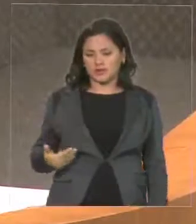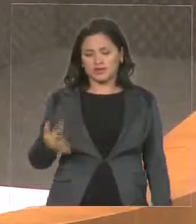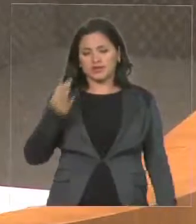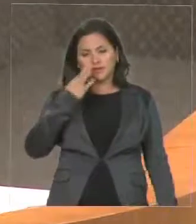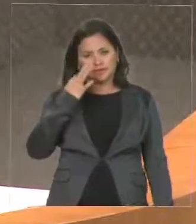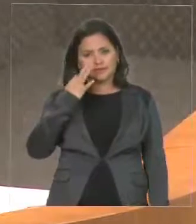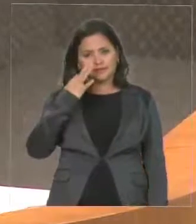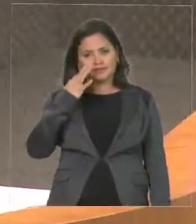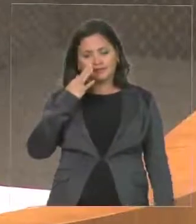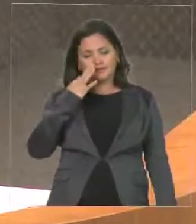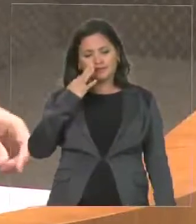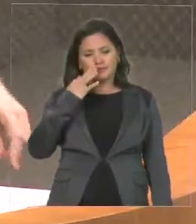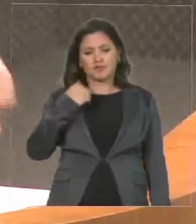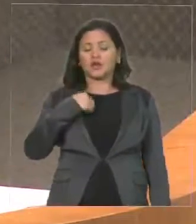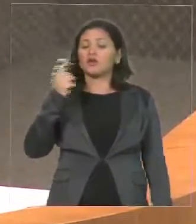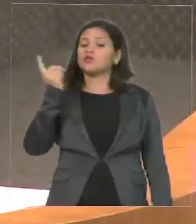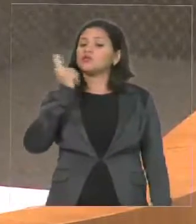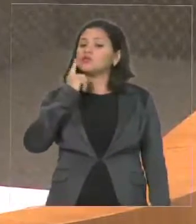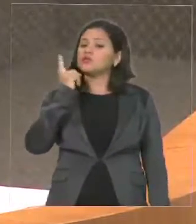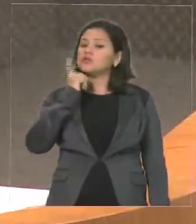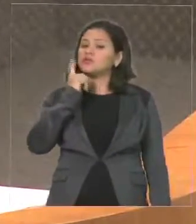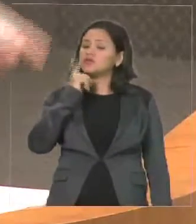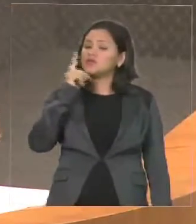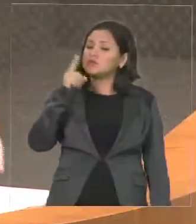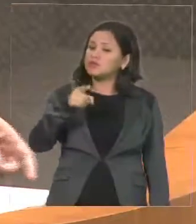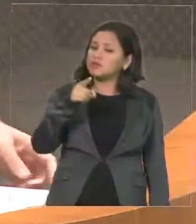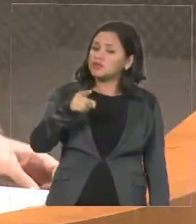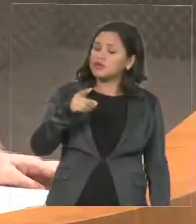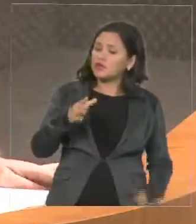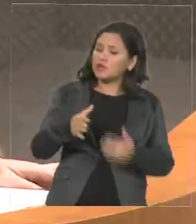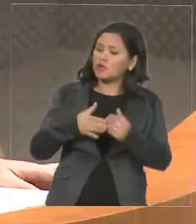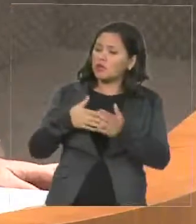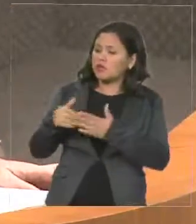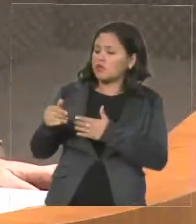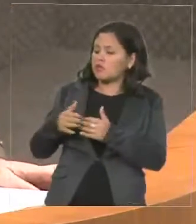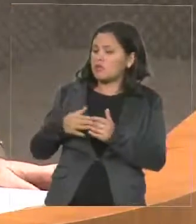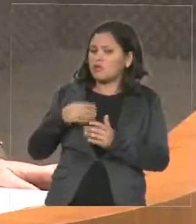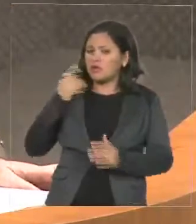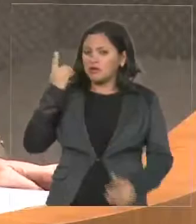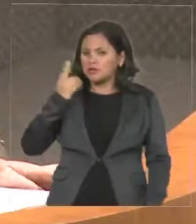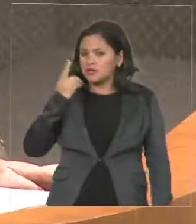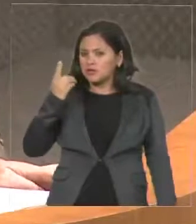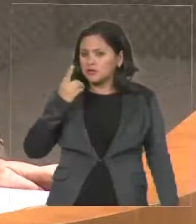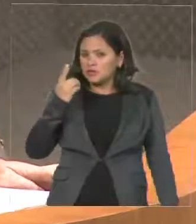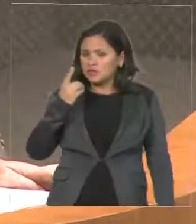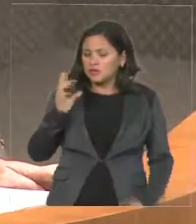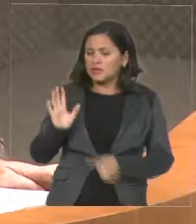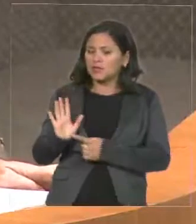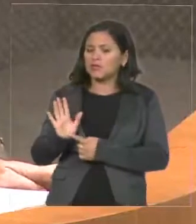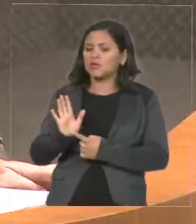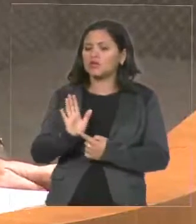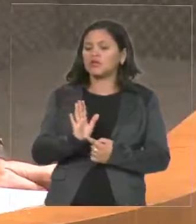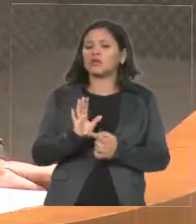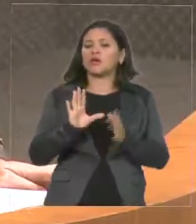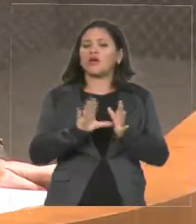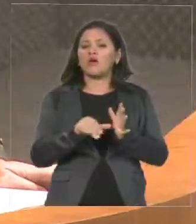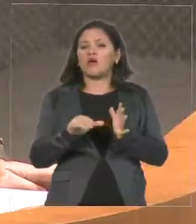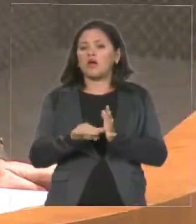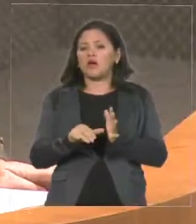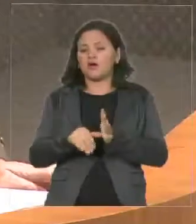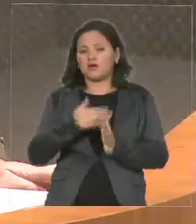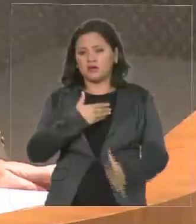Eu duvido, V. Exª, ou qualquer um, deputado, apontar um ato de corrupção do governador.